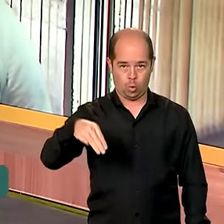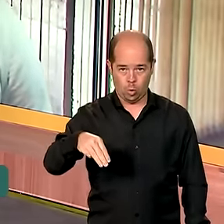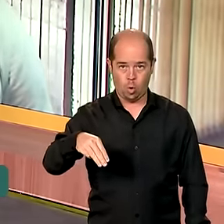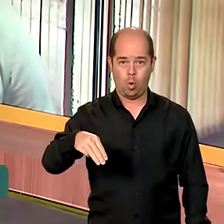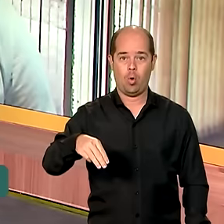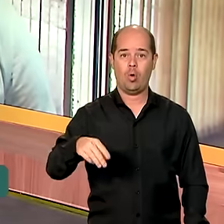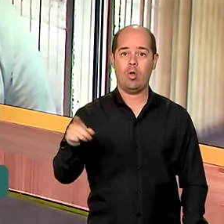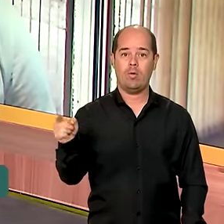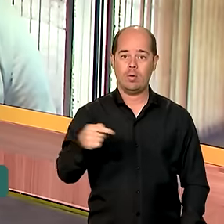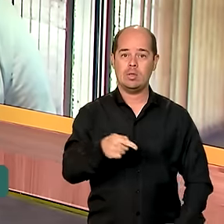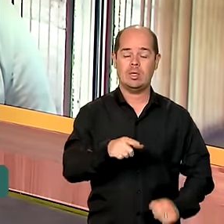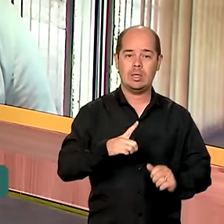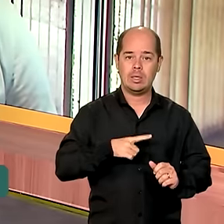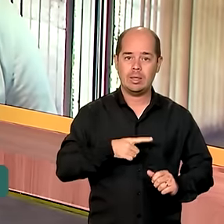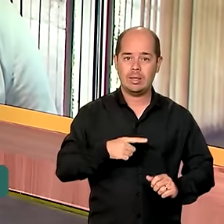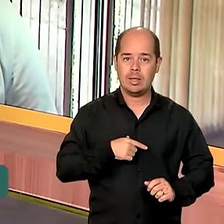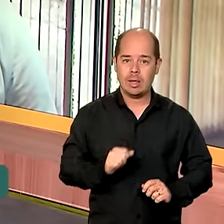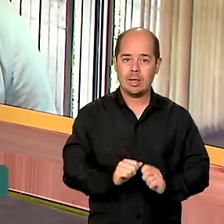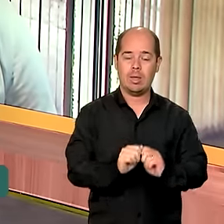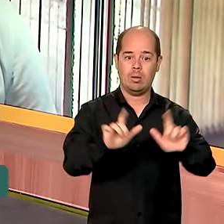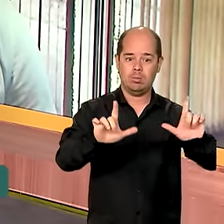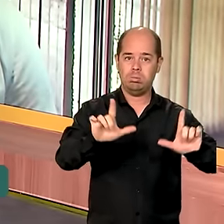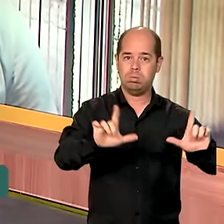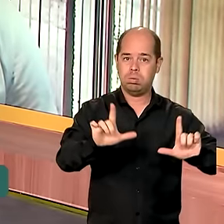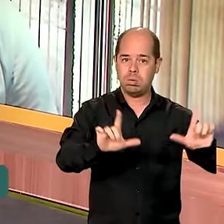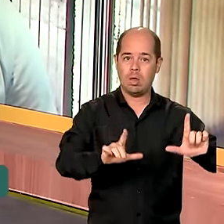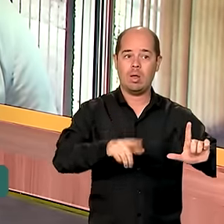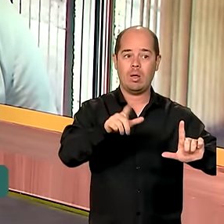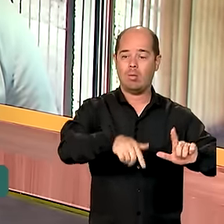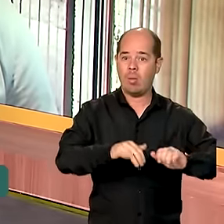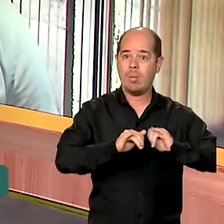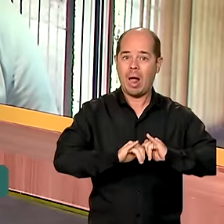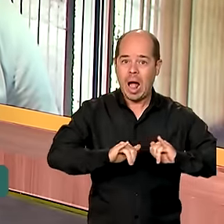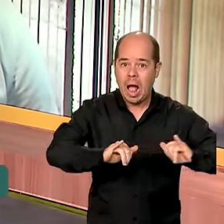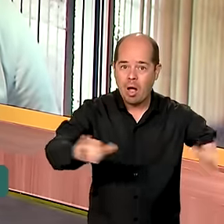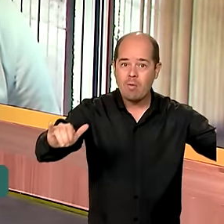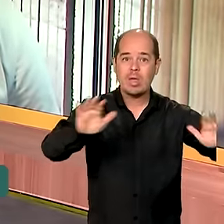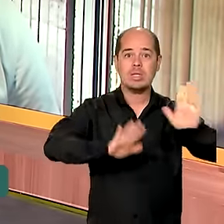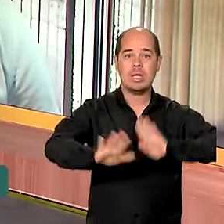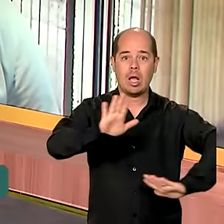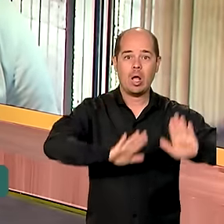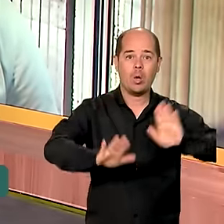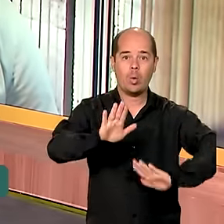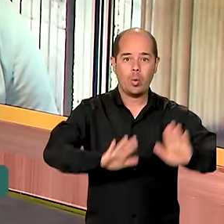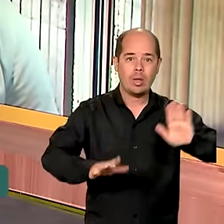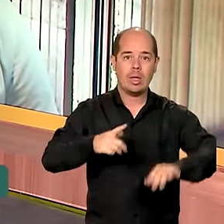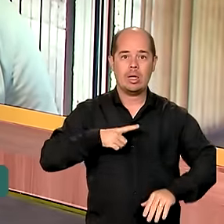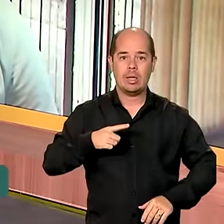no Rio Grande do Sul. Eu queria que o senhor explicasse para a gente como está sendo feita essa ação.